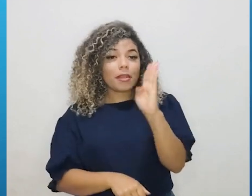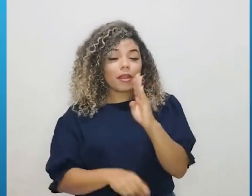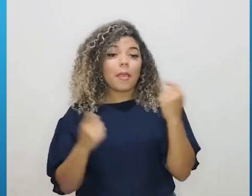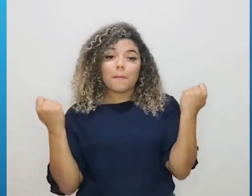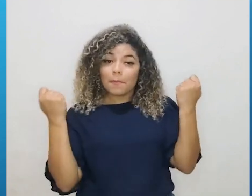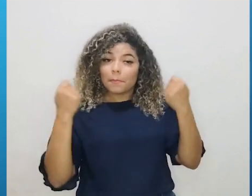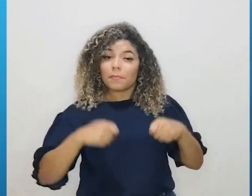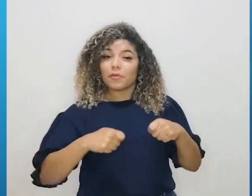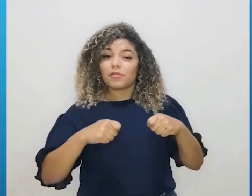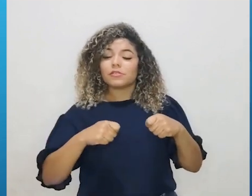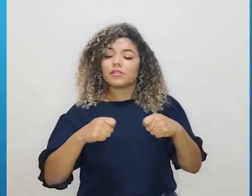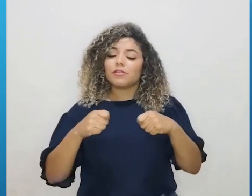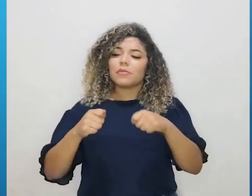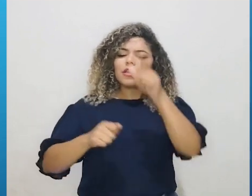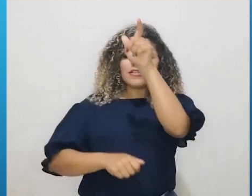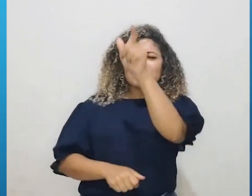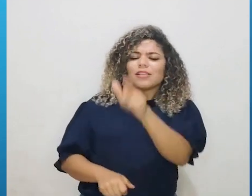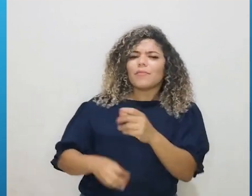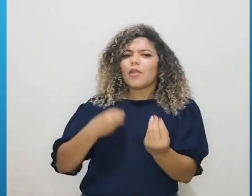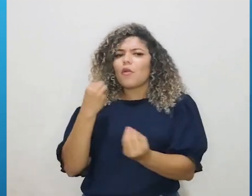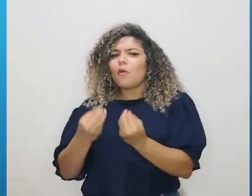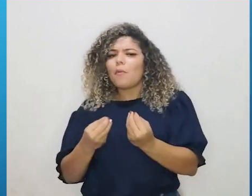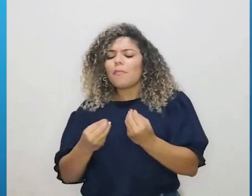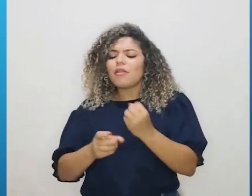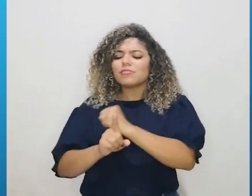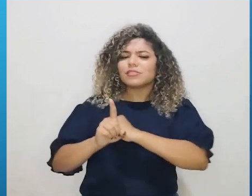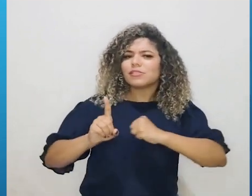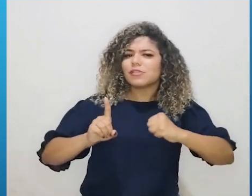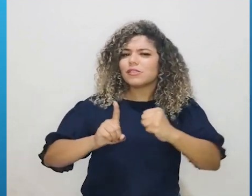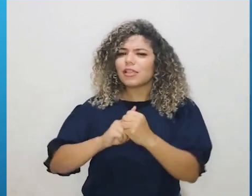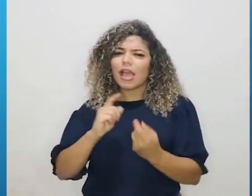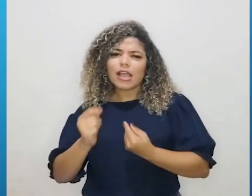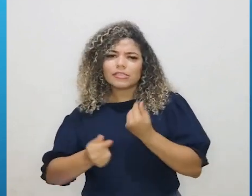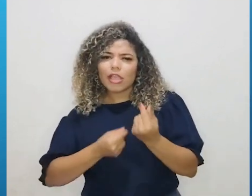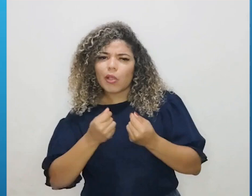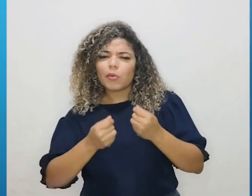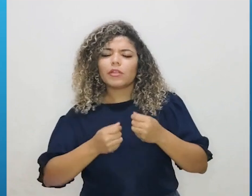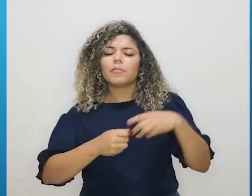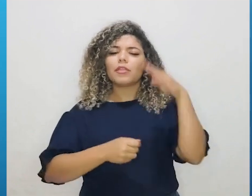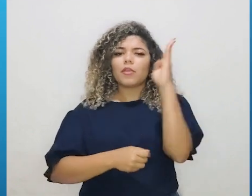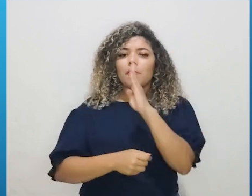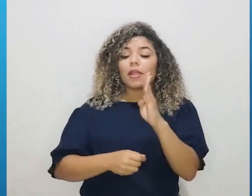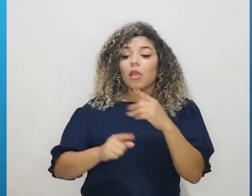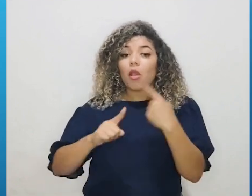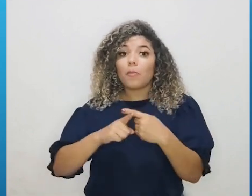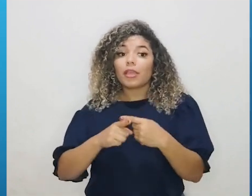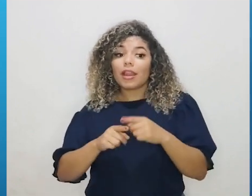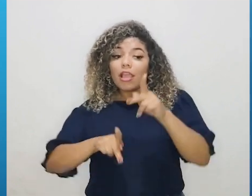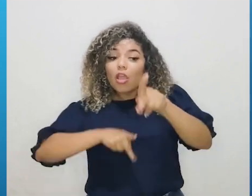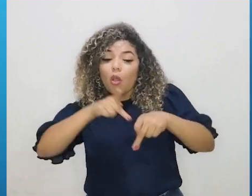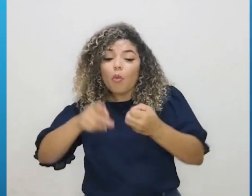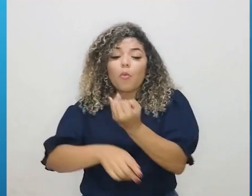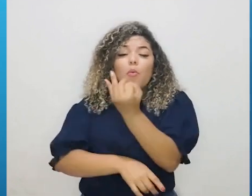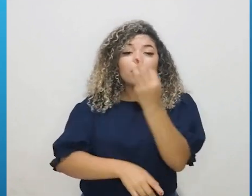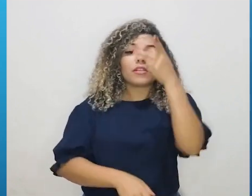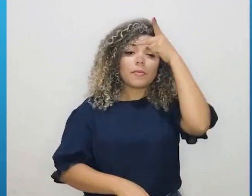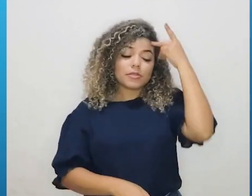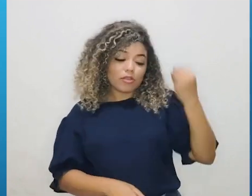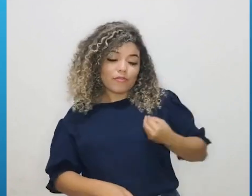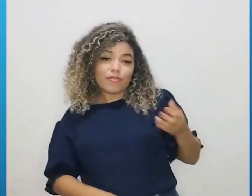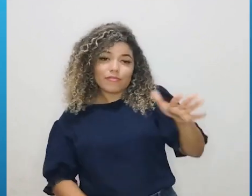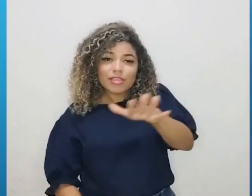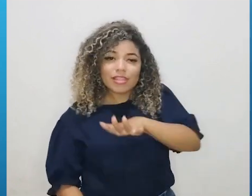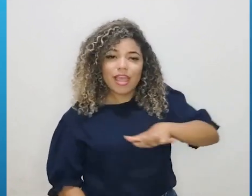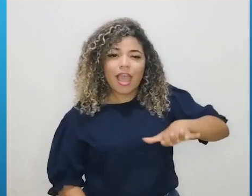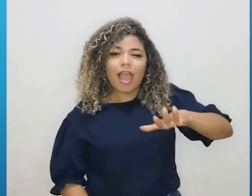permite traçar um perfil socioeconômico do país, já que conta os habitantes do território nacional, identifica